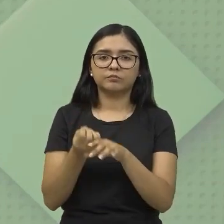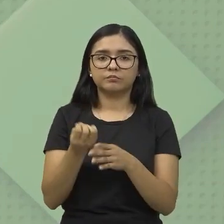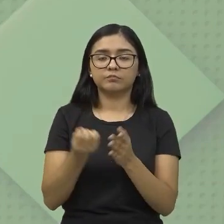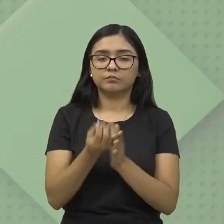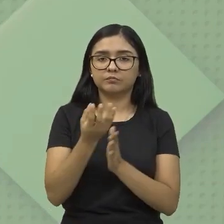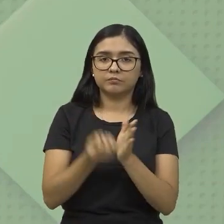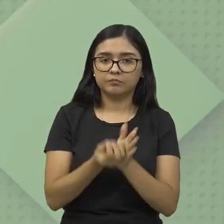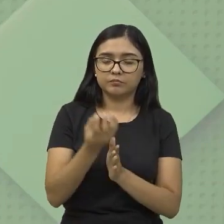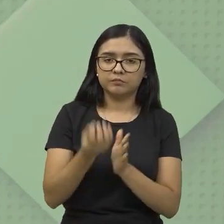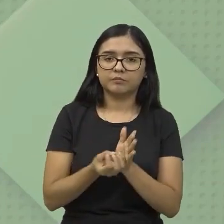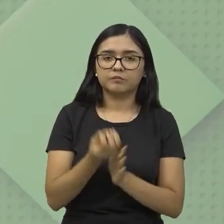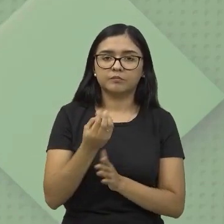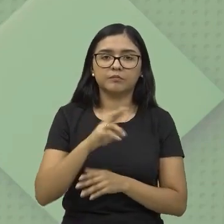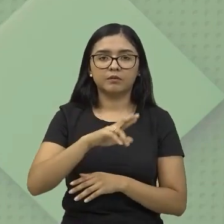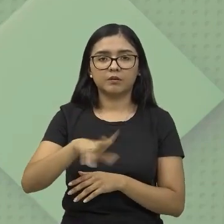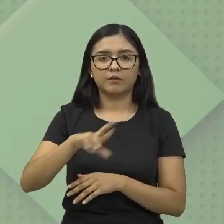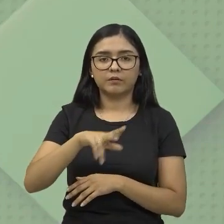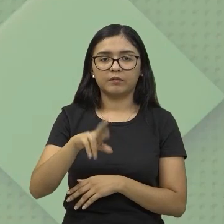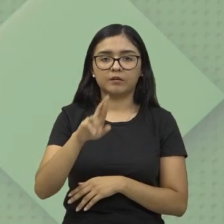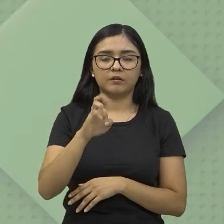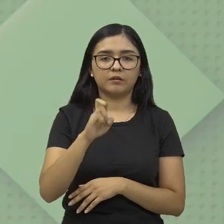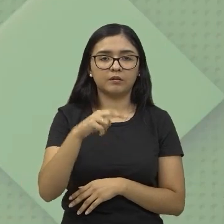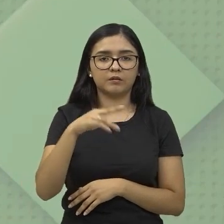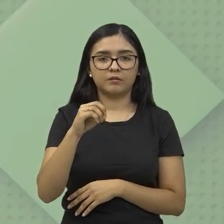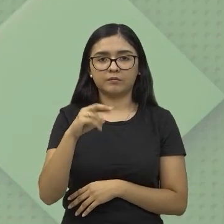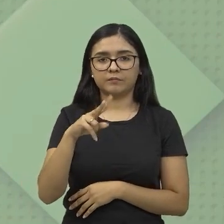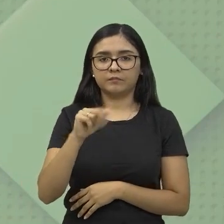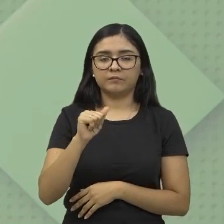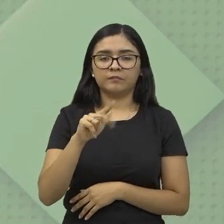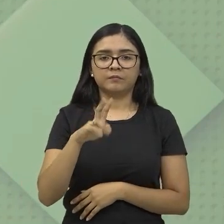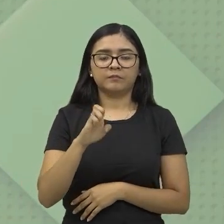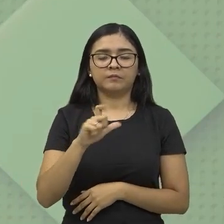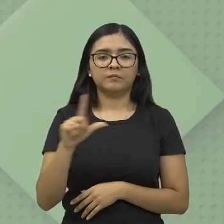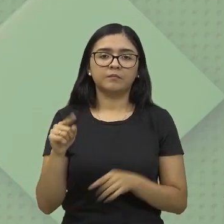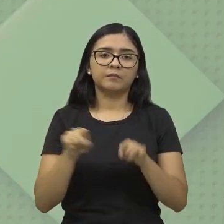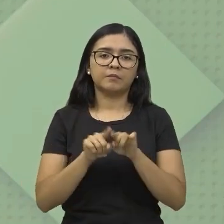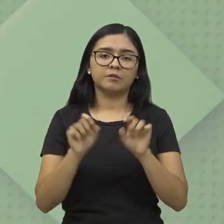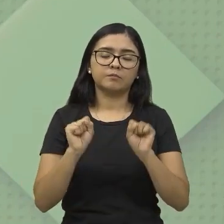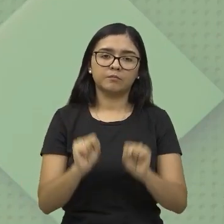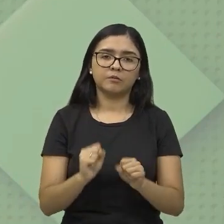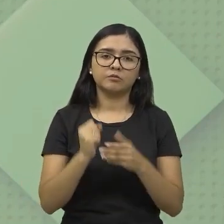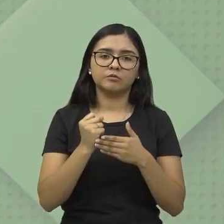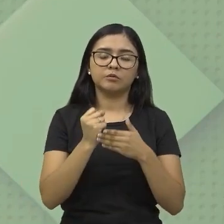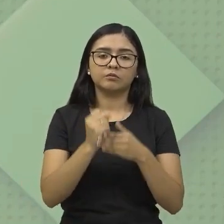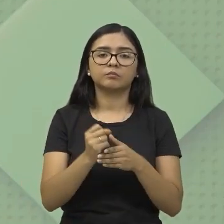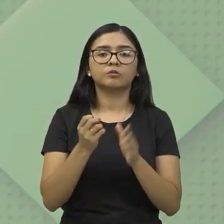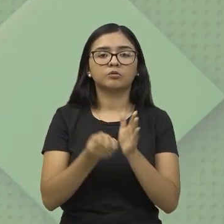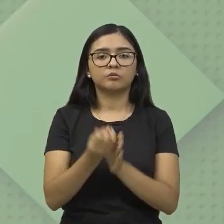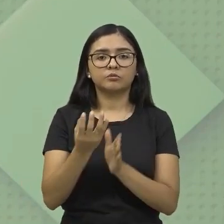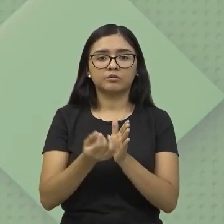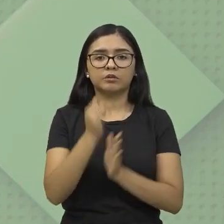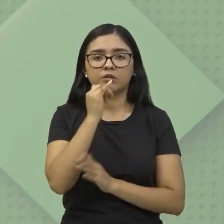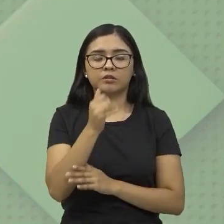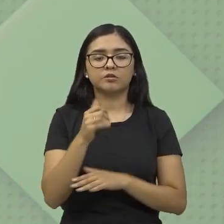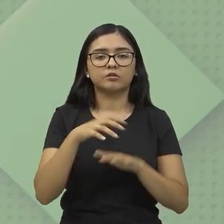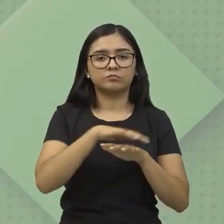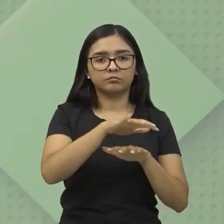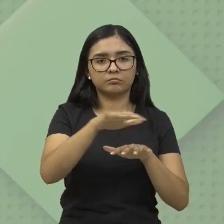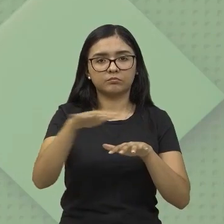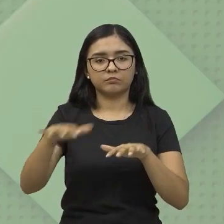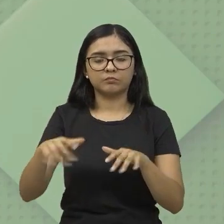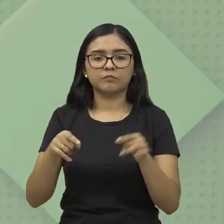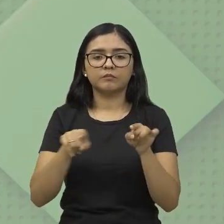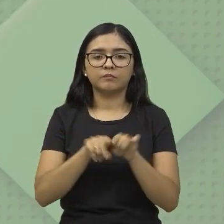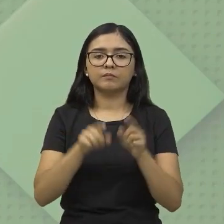renováveis, né, mas que podem também suprir a necessidade de energia em determinadas regiões. E a gente